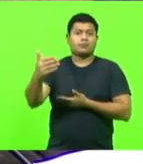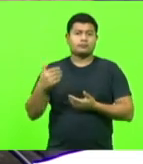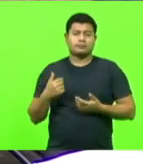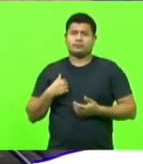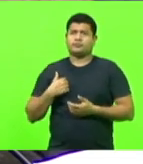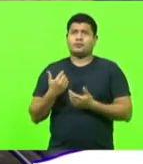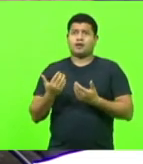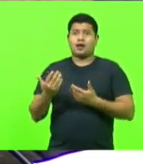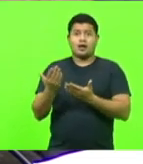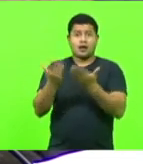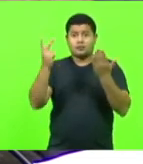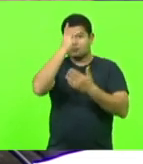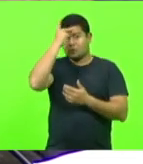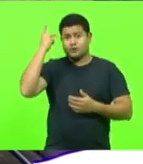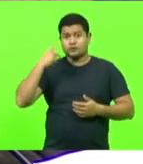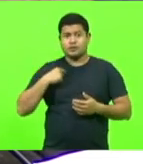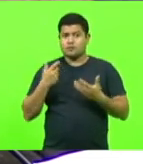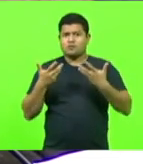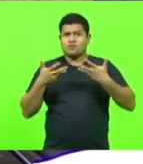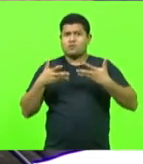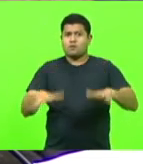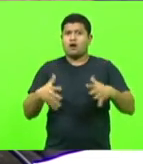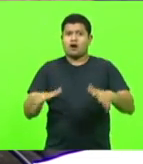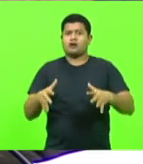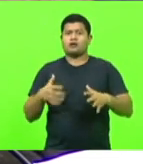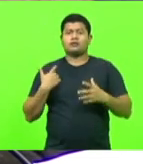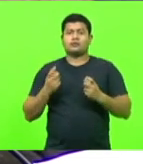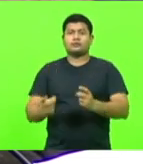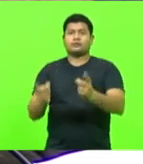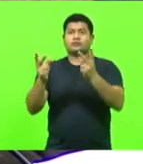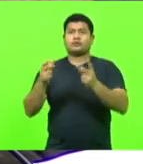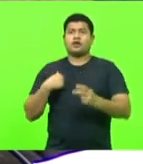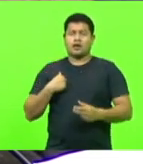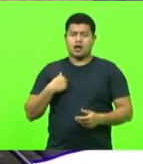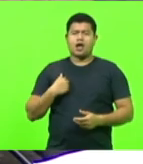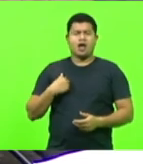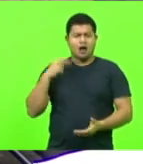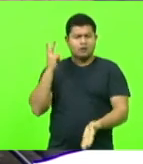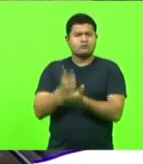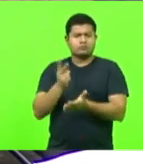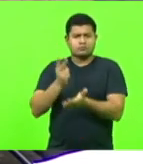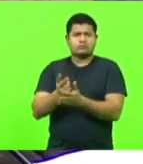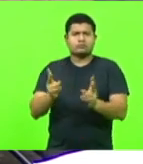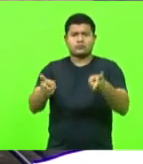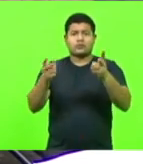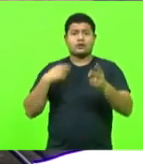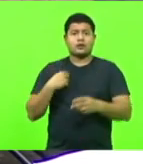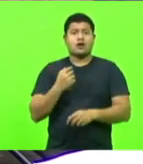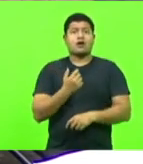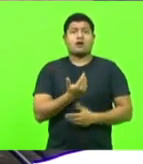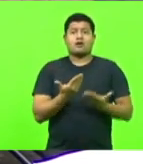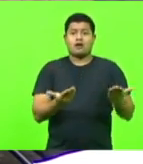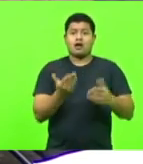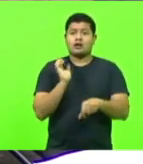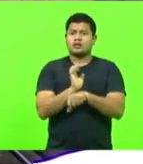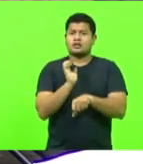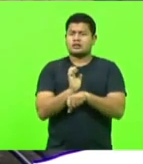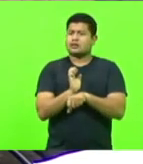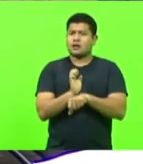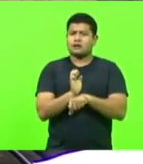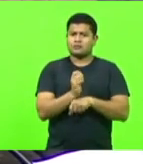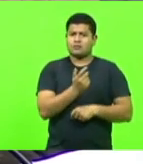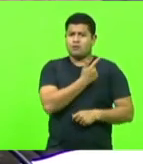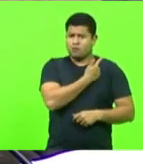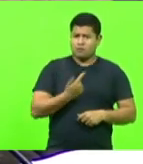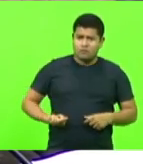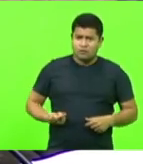não gostou muito da minha ideia de privatizar e tem me criticado. Eu mantenho a minha palavra. O Estado não tem que administrar hotel coisa nenhuma, tem